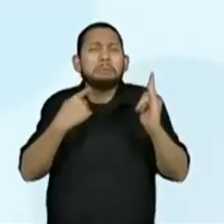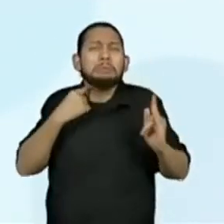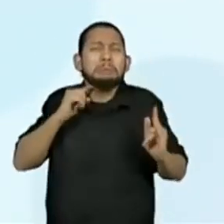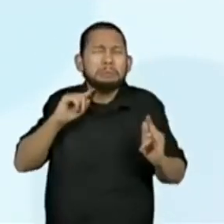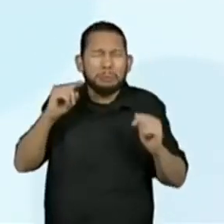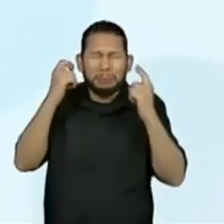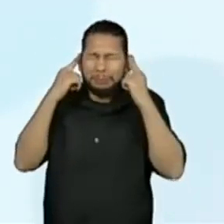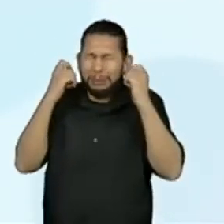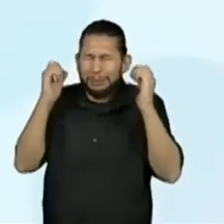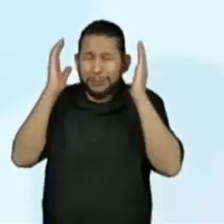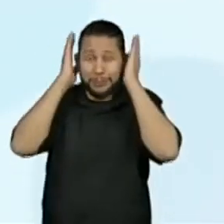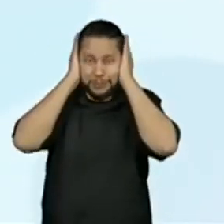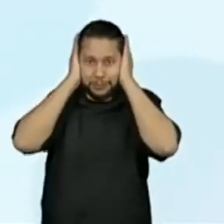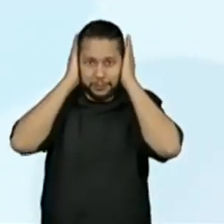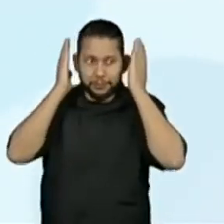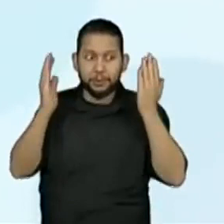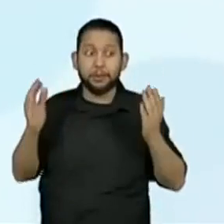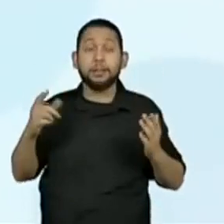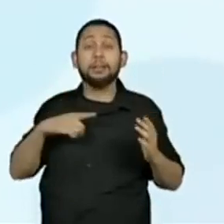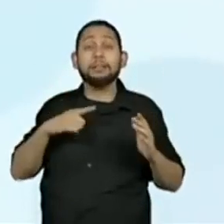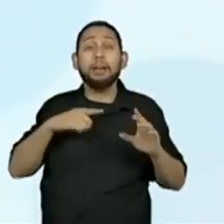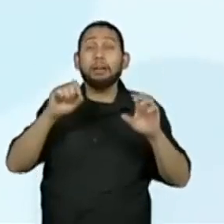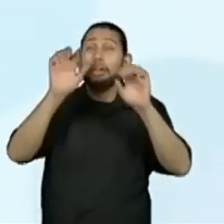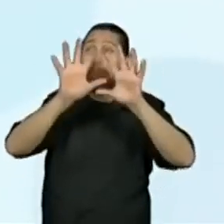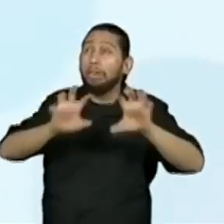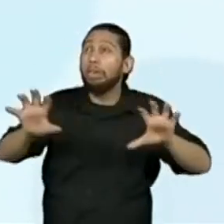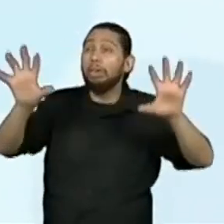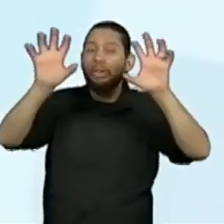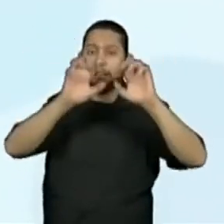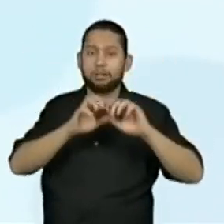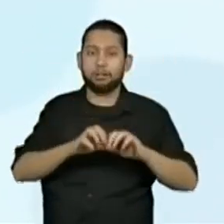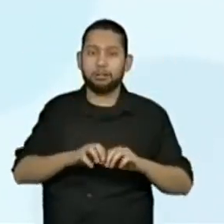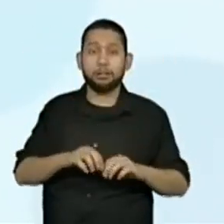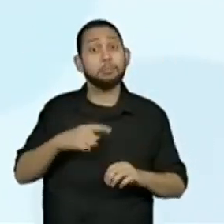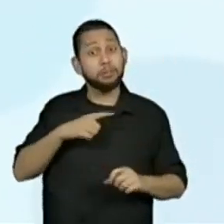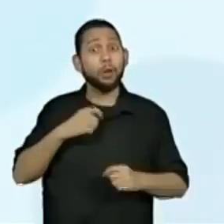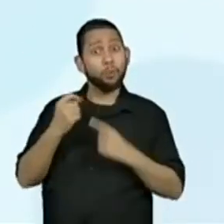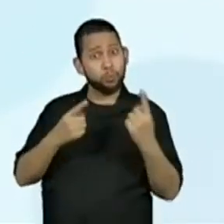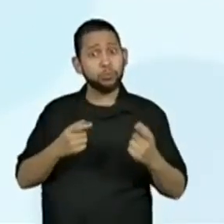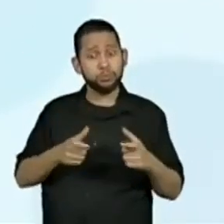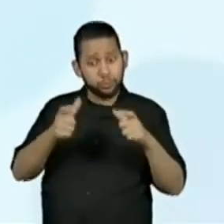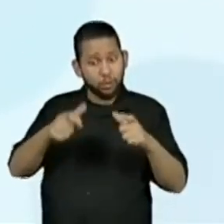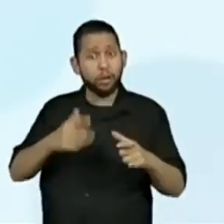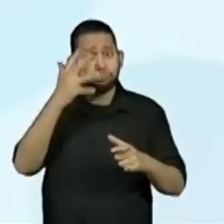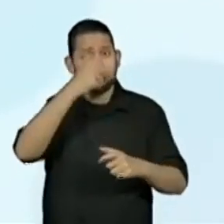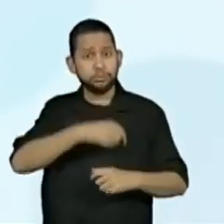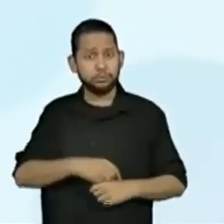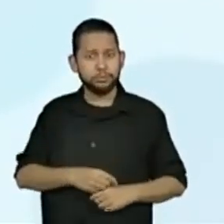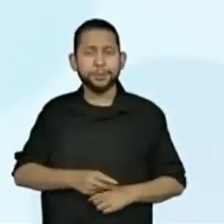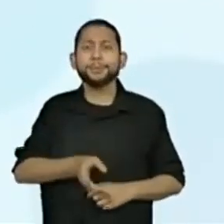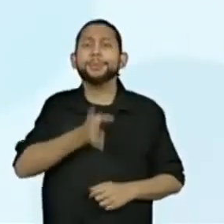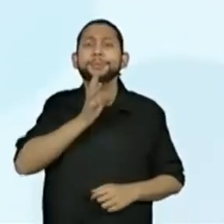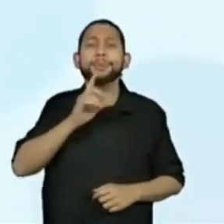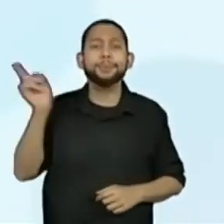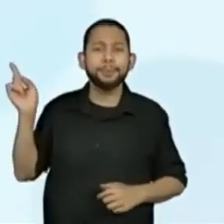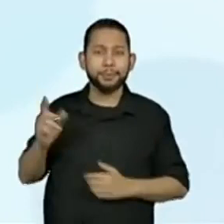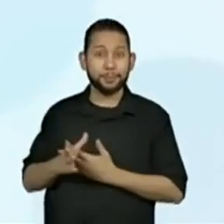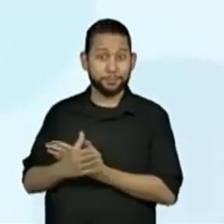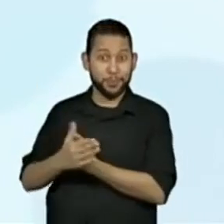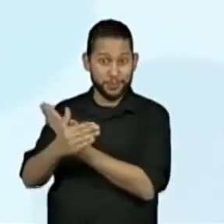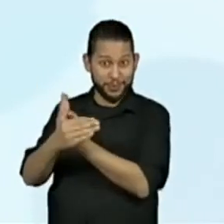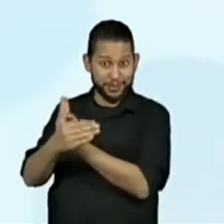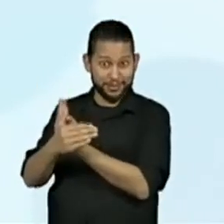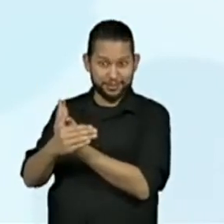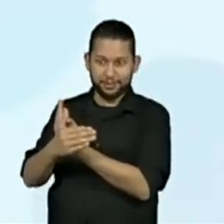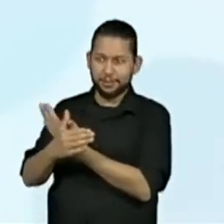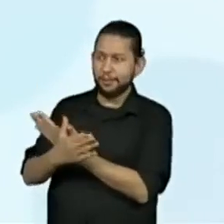também têm seus encantos. Um dos mais coloridos animais, as borboletas, alegram